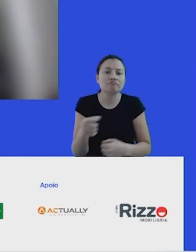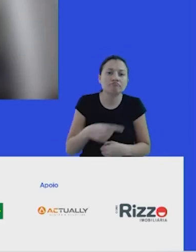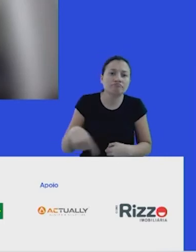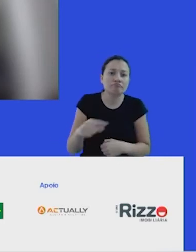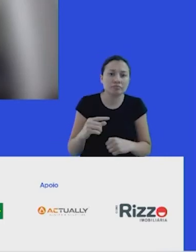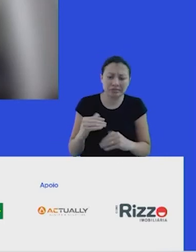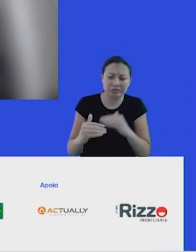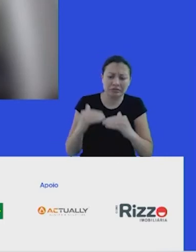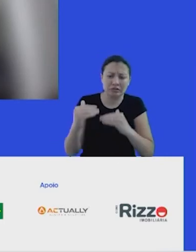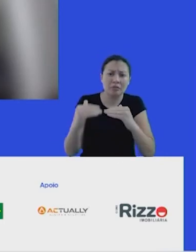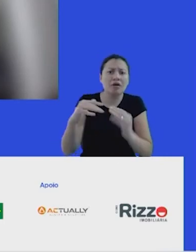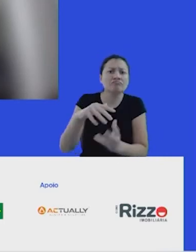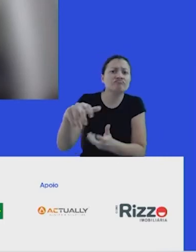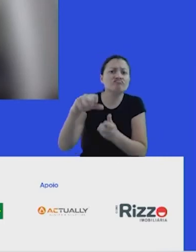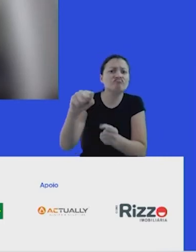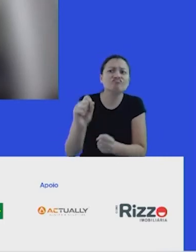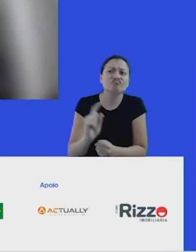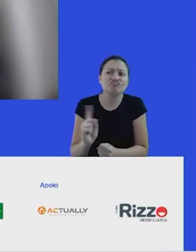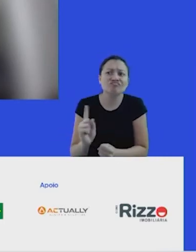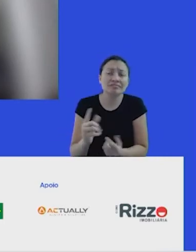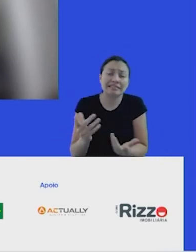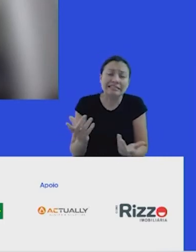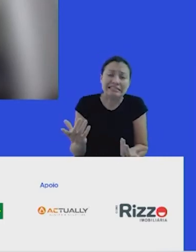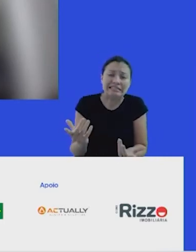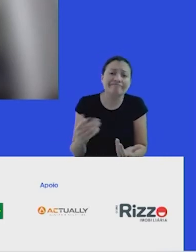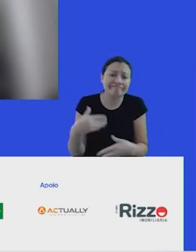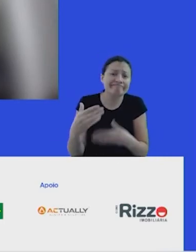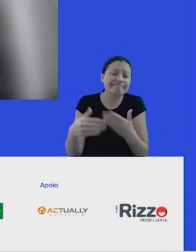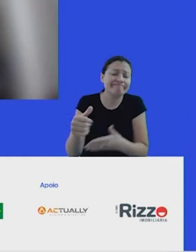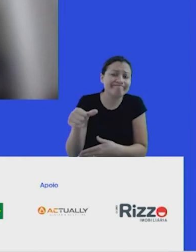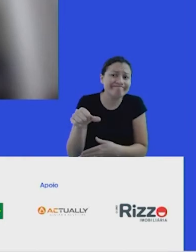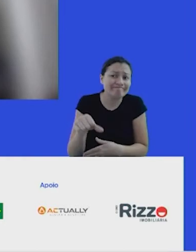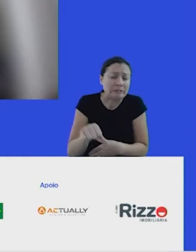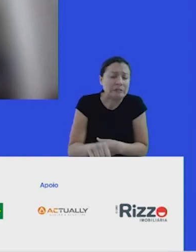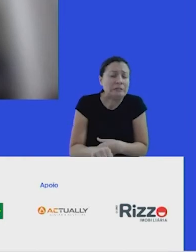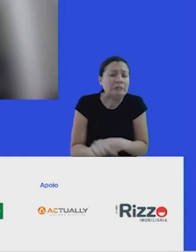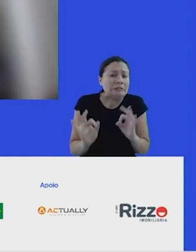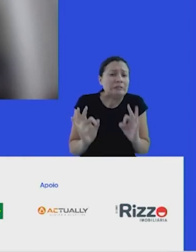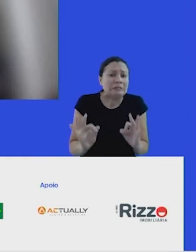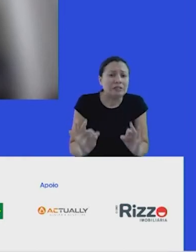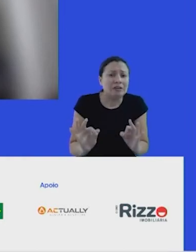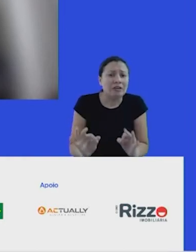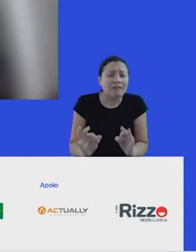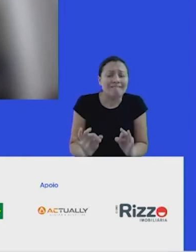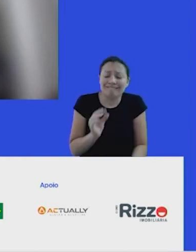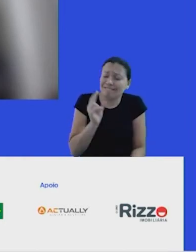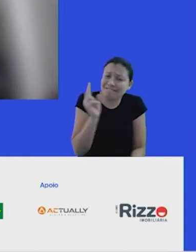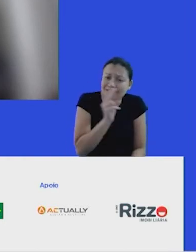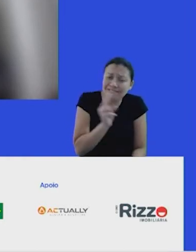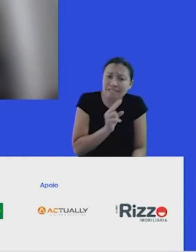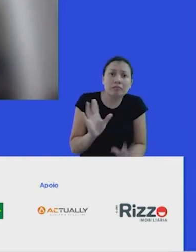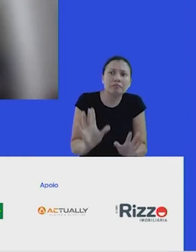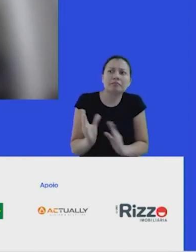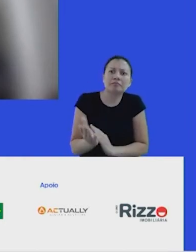sustentável, essa conta está chegando, esse senso de urgência está aumentando e um dos elementos que ajuda de fato a mudar